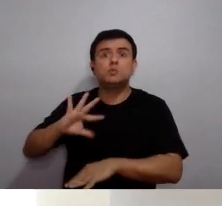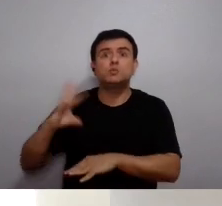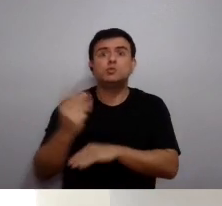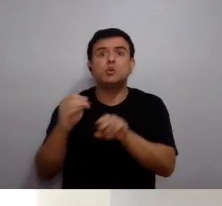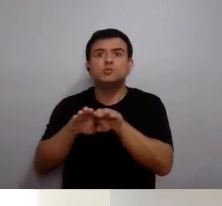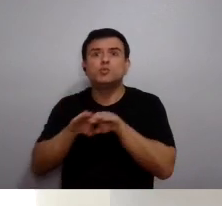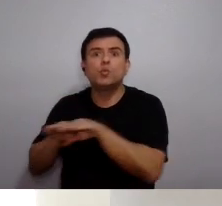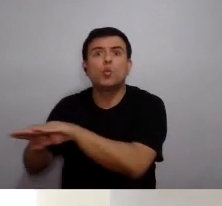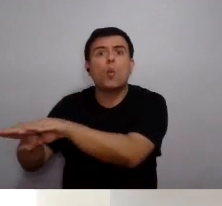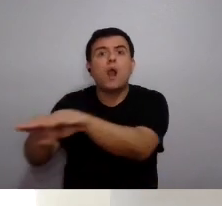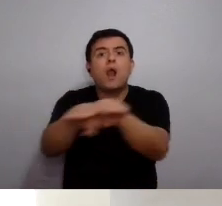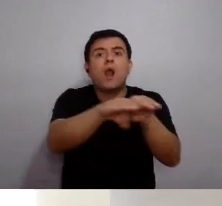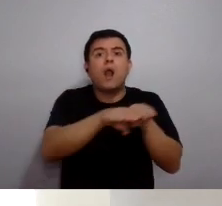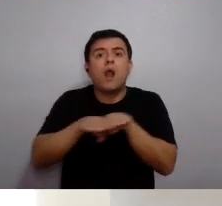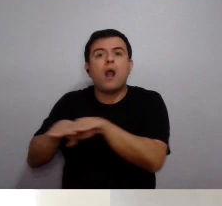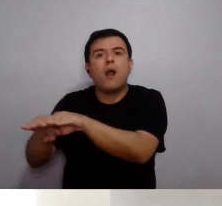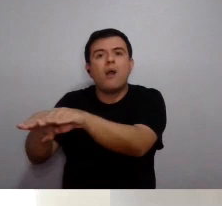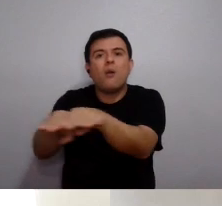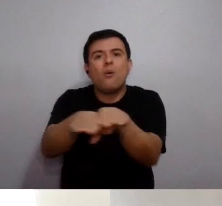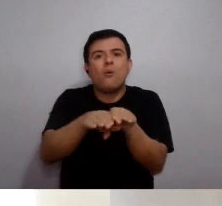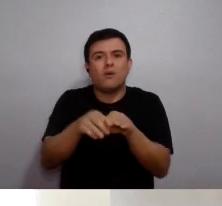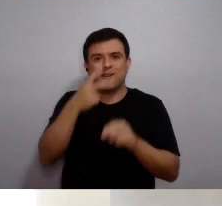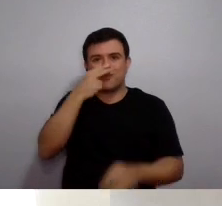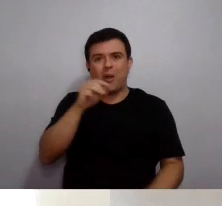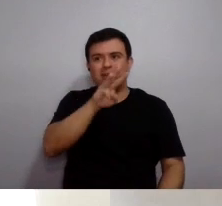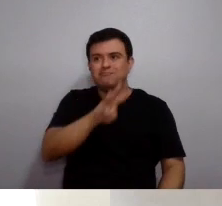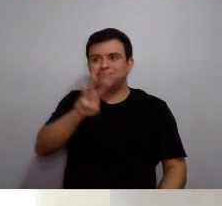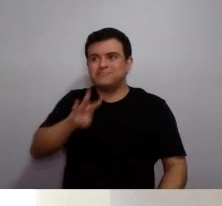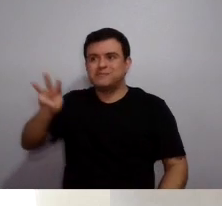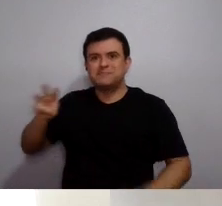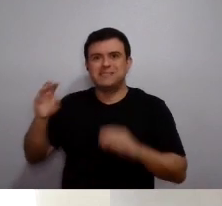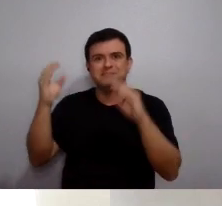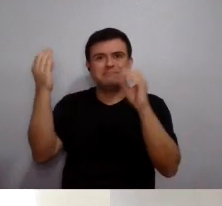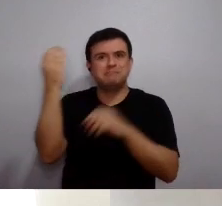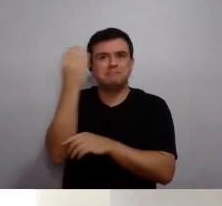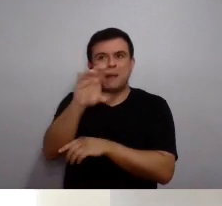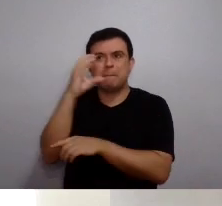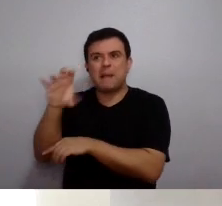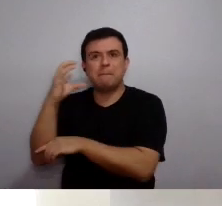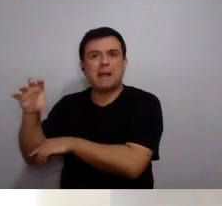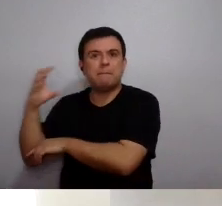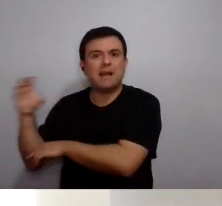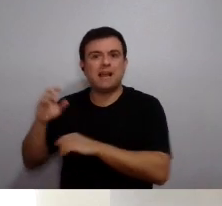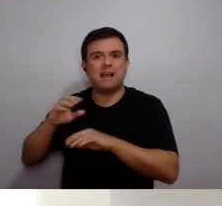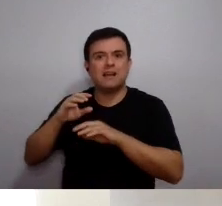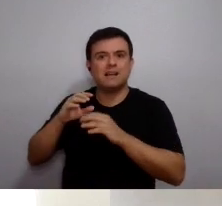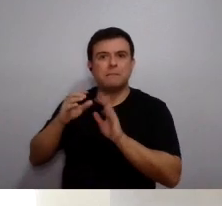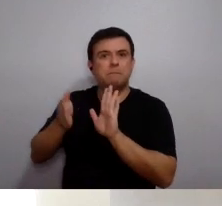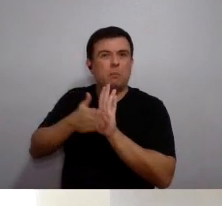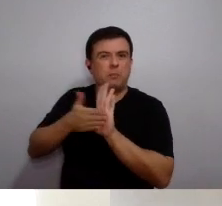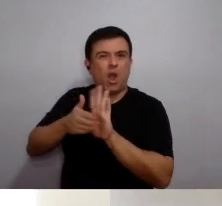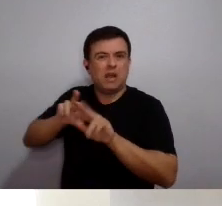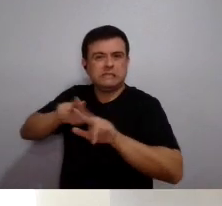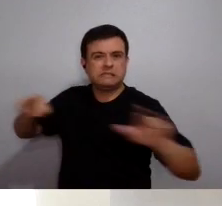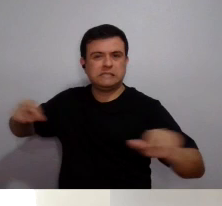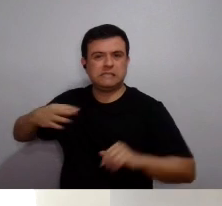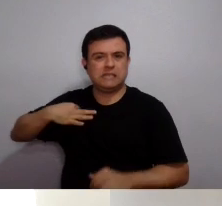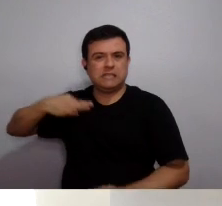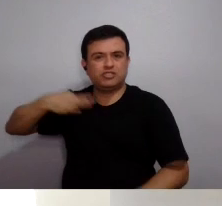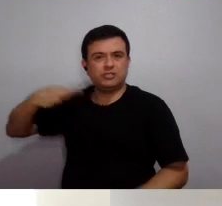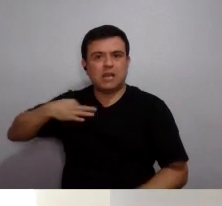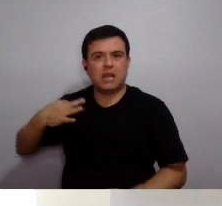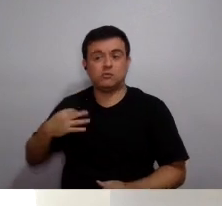de todos em processos como é o processo eleitoral agora existente. eu acho que esse é um